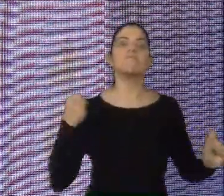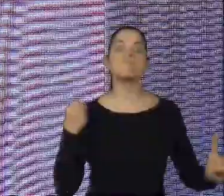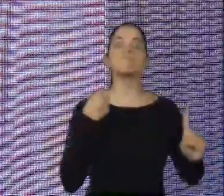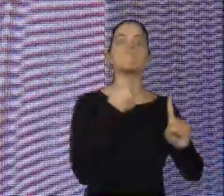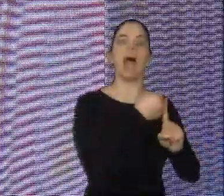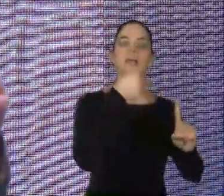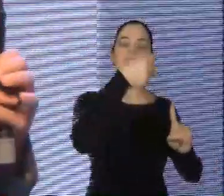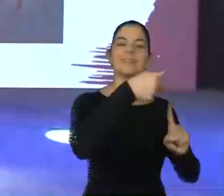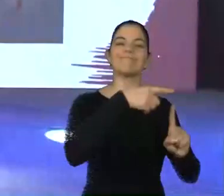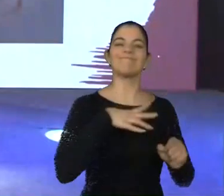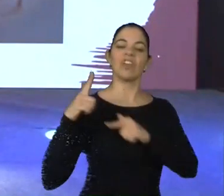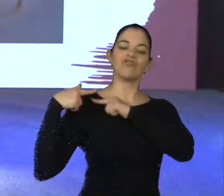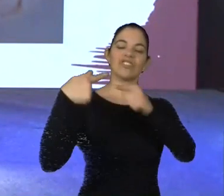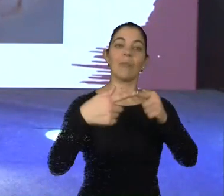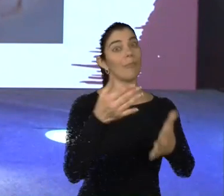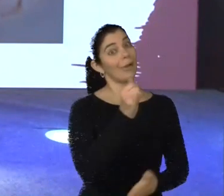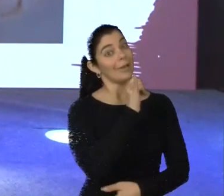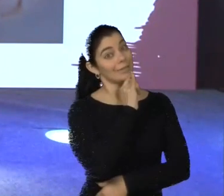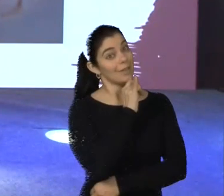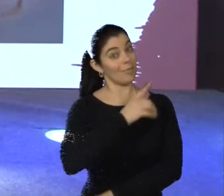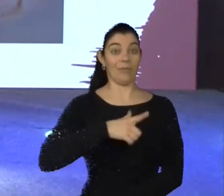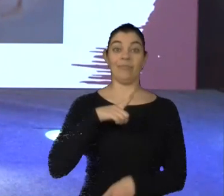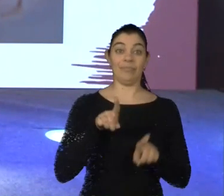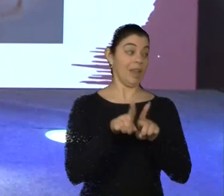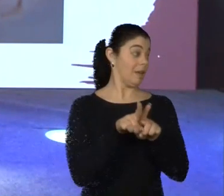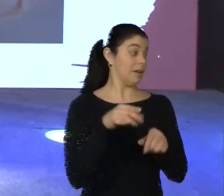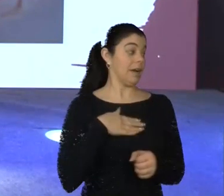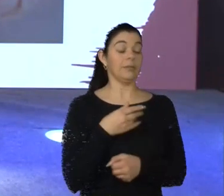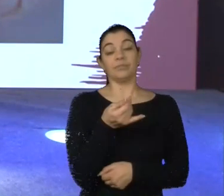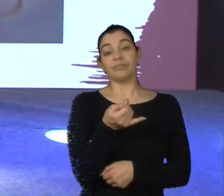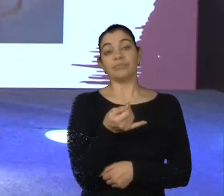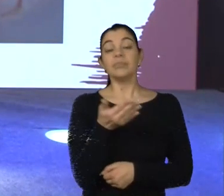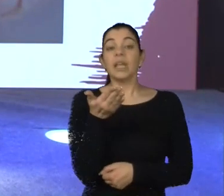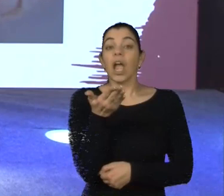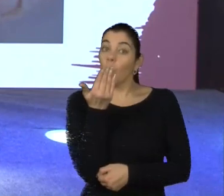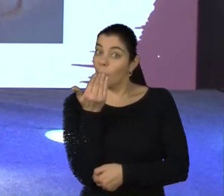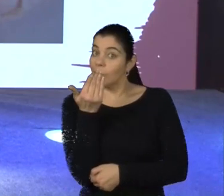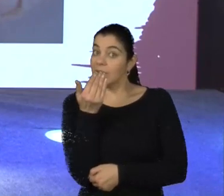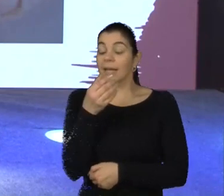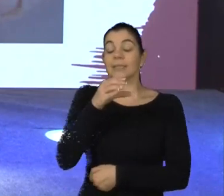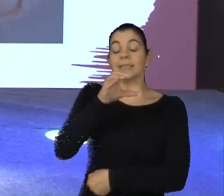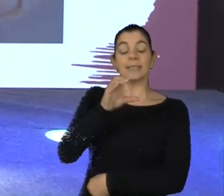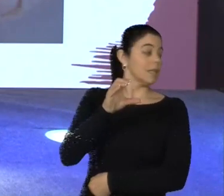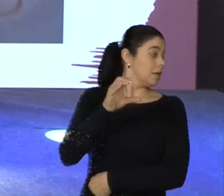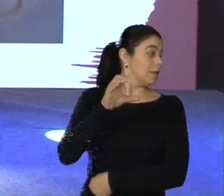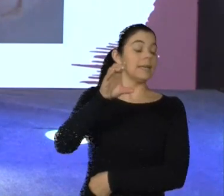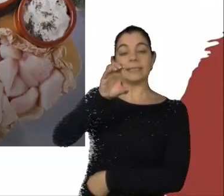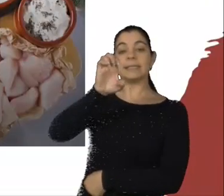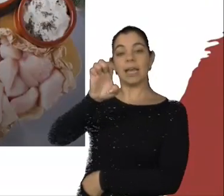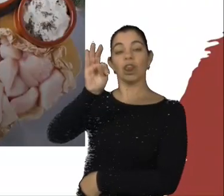manifestação da genética. Então, por exemplo, a dieta cetogênica, que é uma dieta que fica em proteína e gordura, já se mostrou